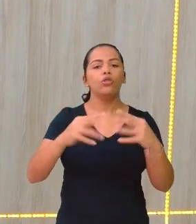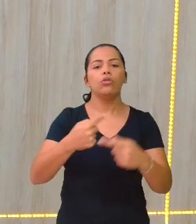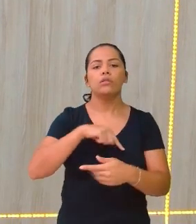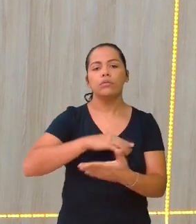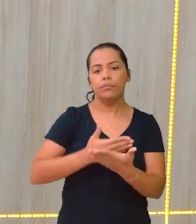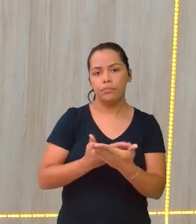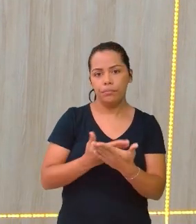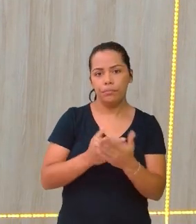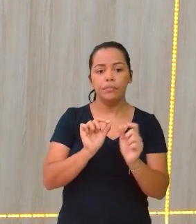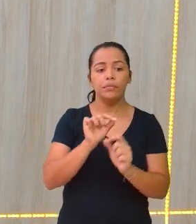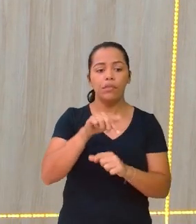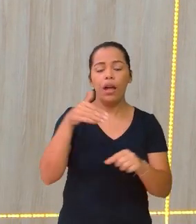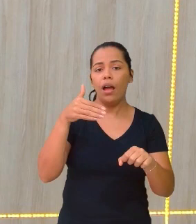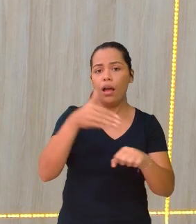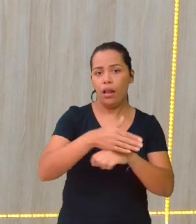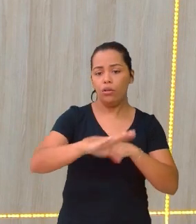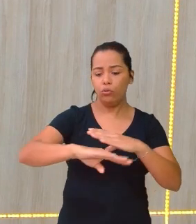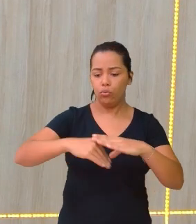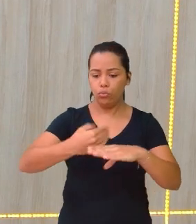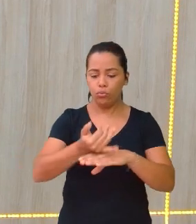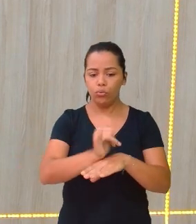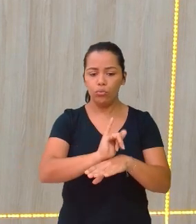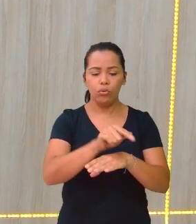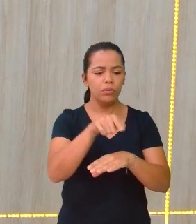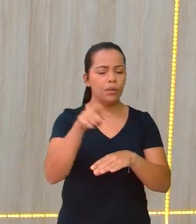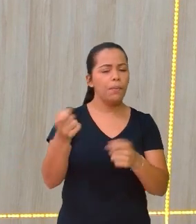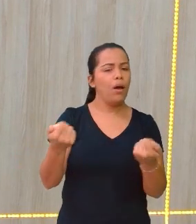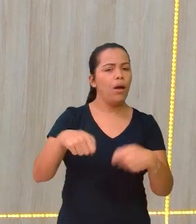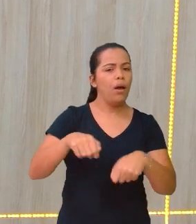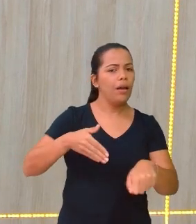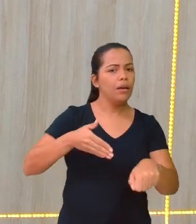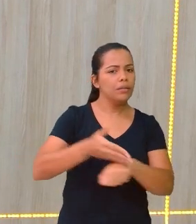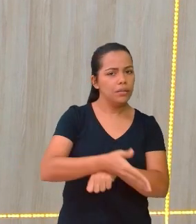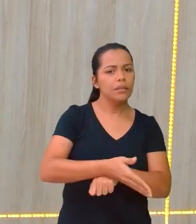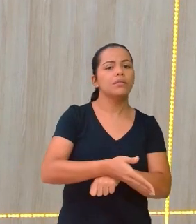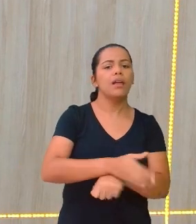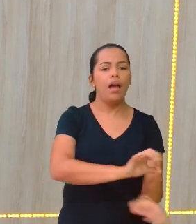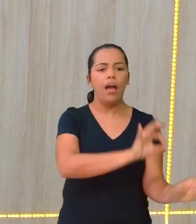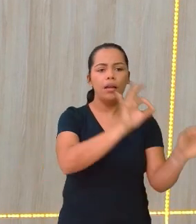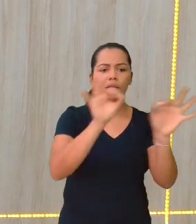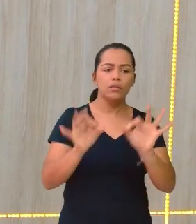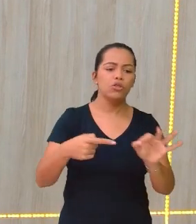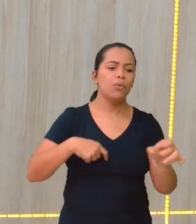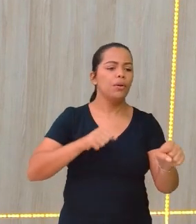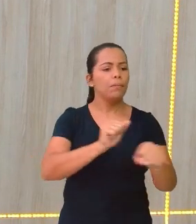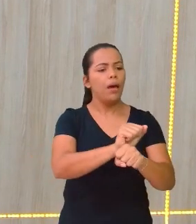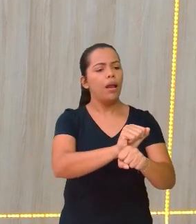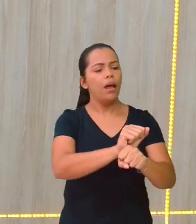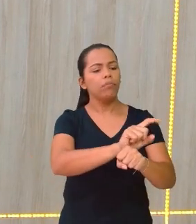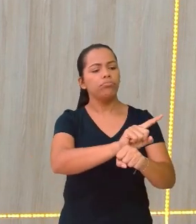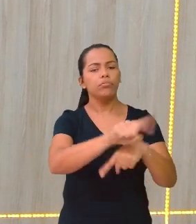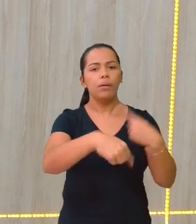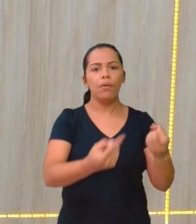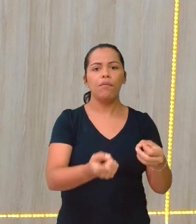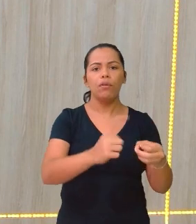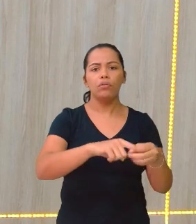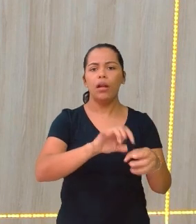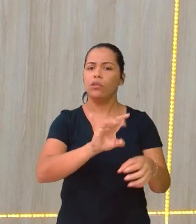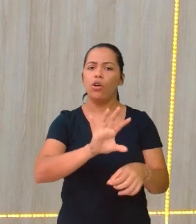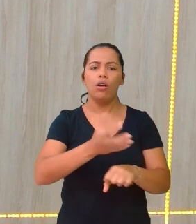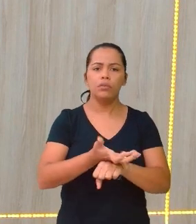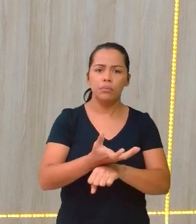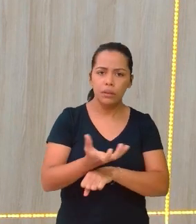Vocês vão poder assistir em qualquer momento, pausar, não só as aulas de ciência, mas todas as aulas da nossa escola.